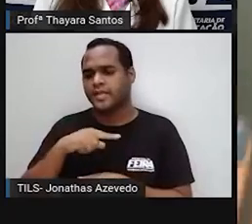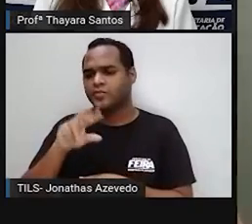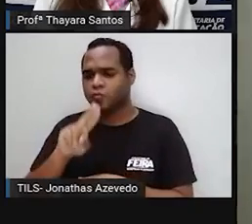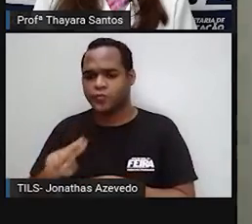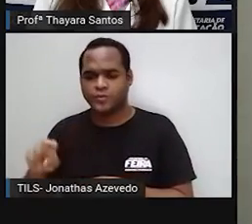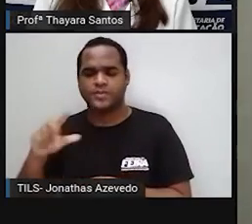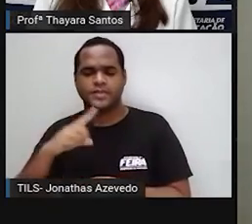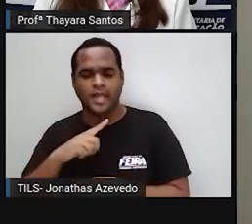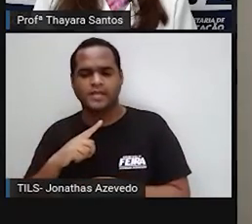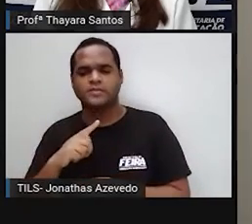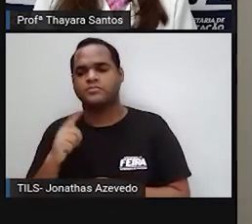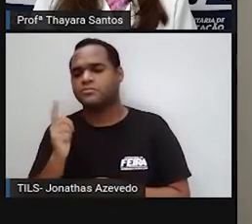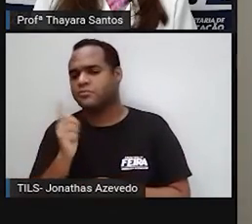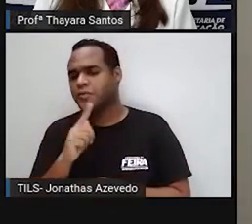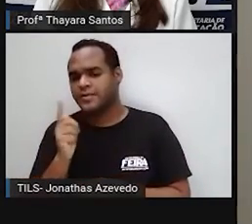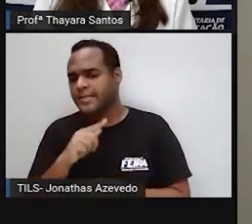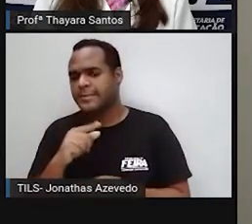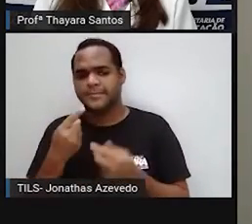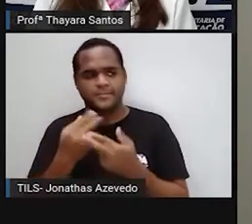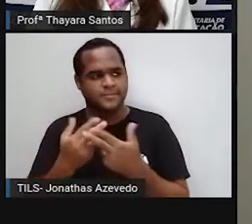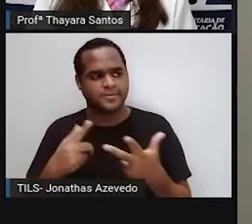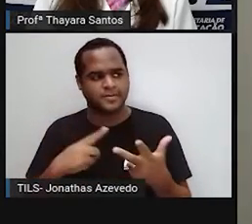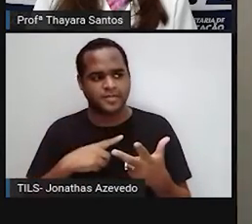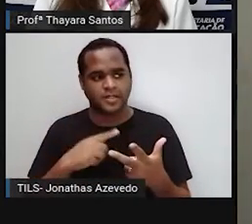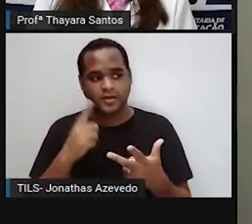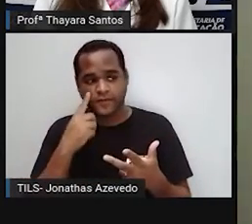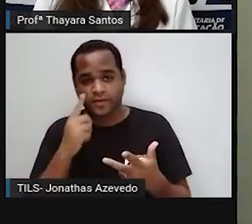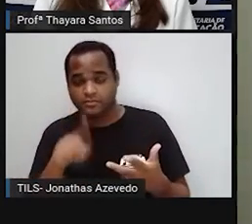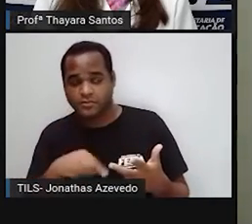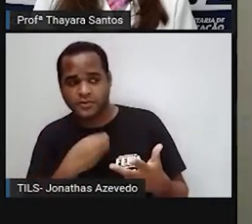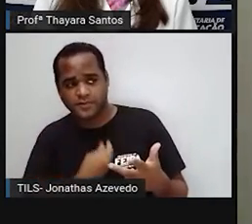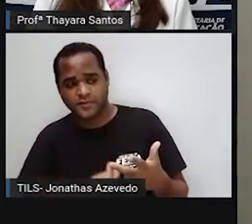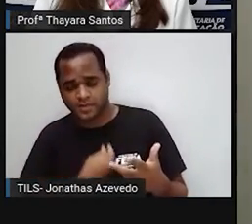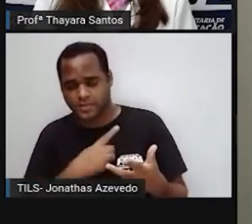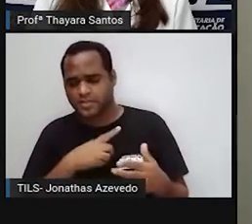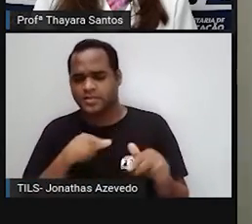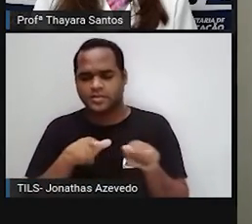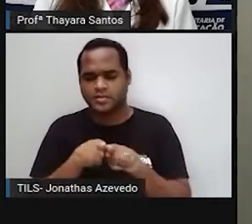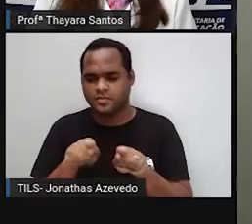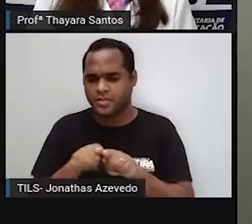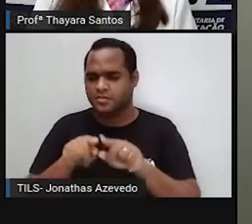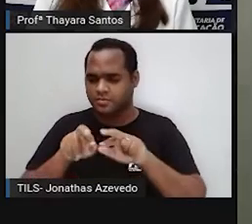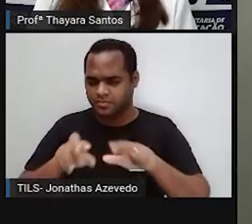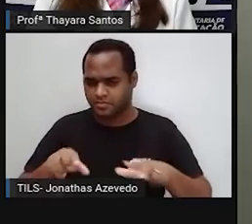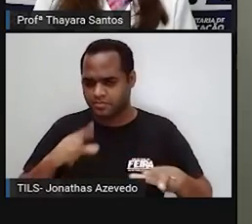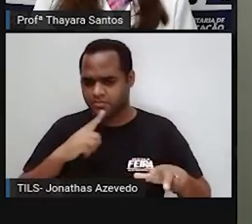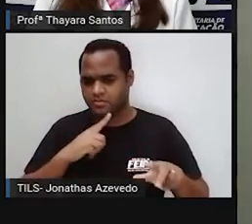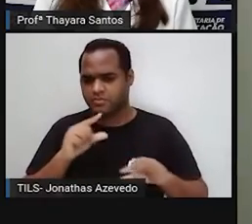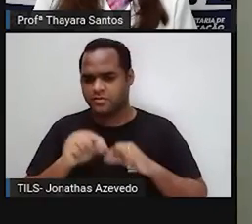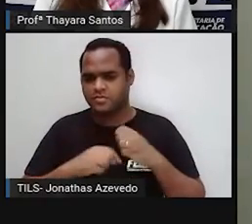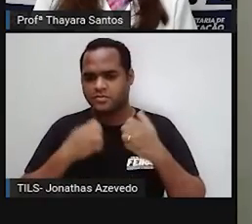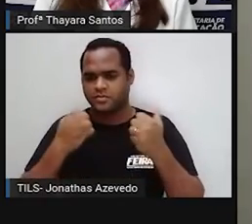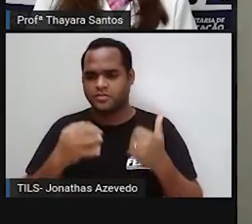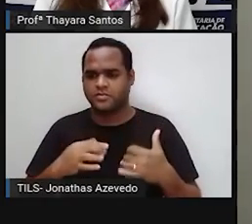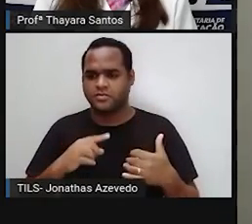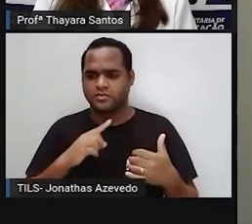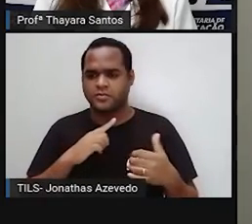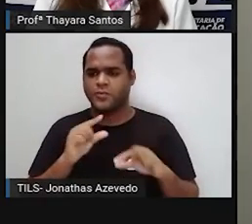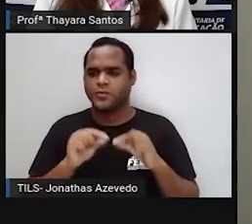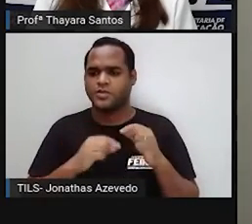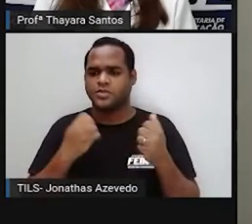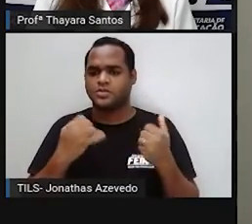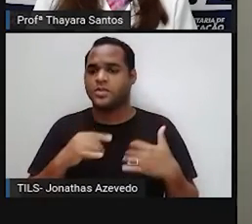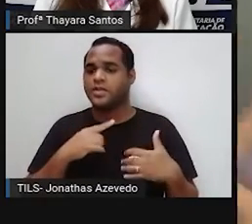né, de ter escolhas conscientes nesse sentido e também verificar sobre o produto que nós estamos